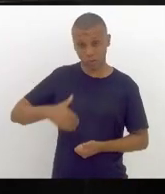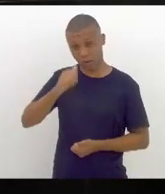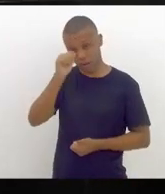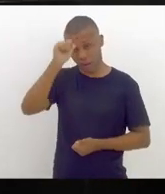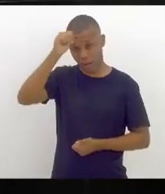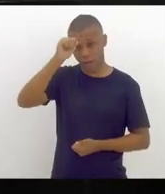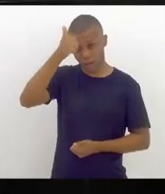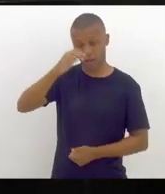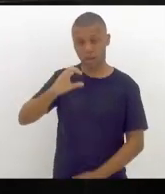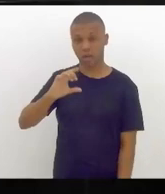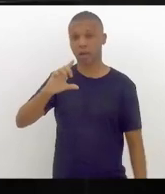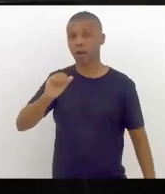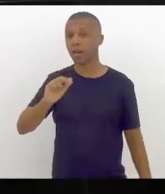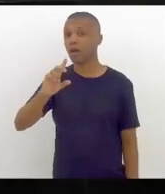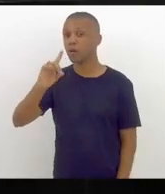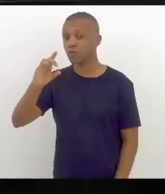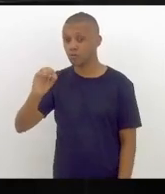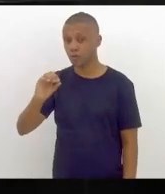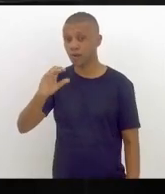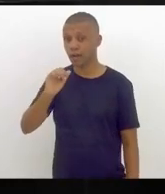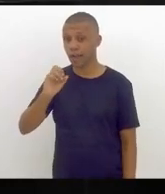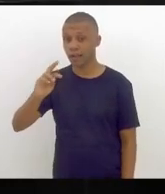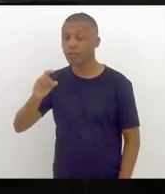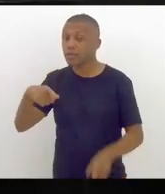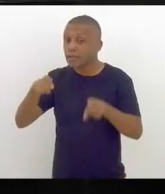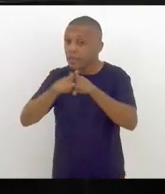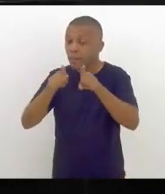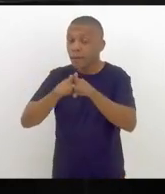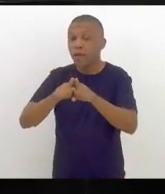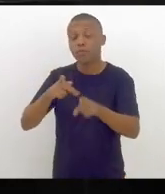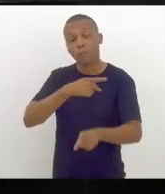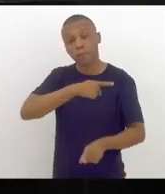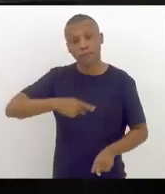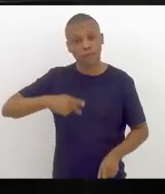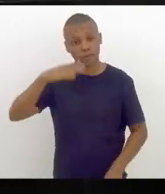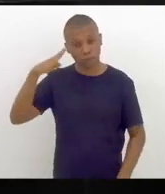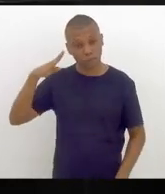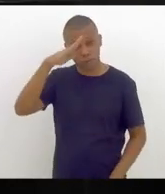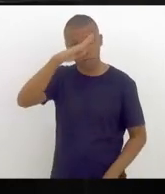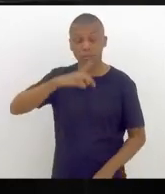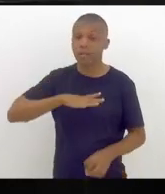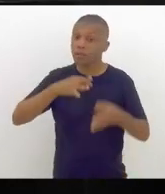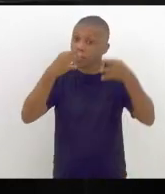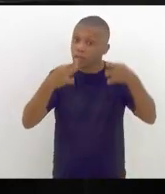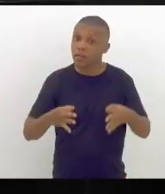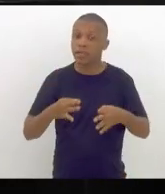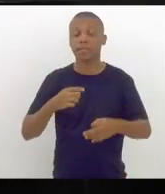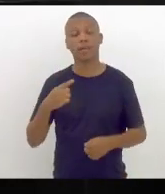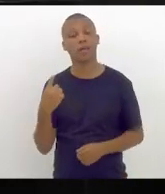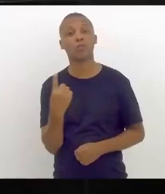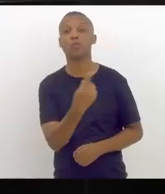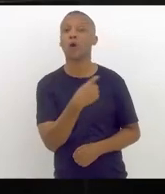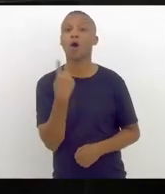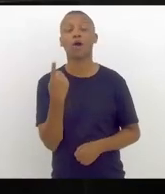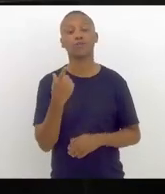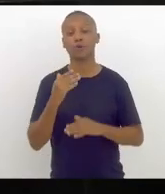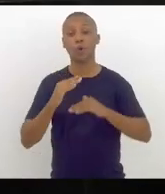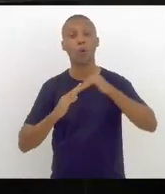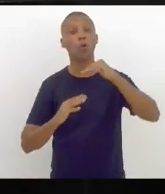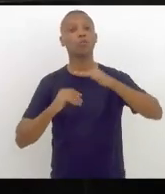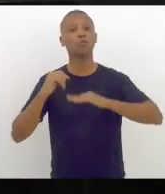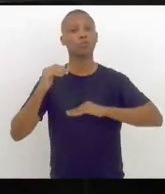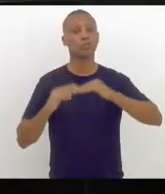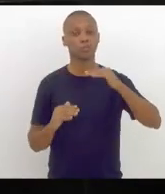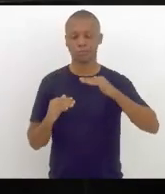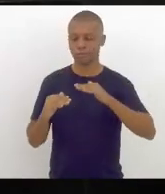e também do presidente Jair Bolsonaro, com toda certeza nós trilhamos o caminho